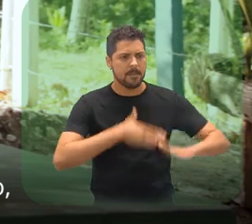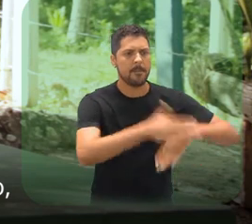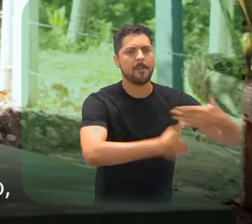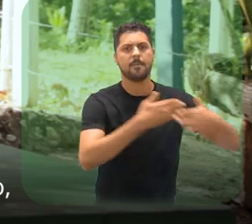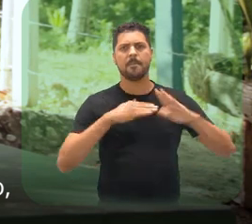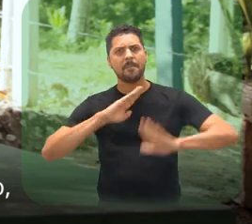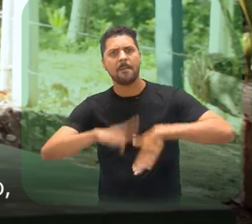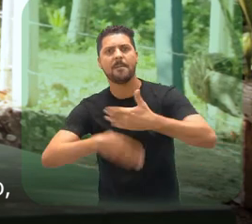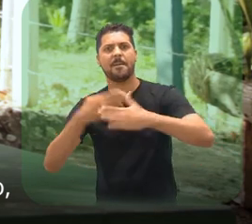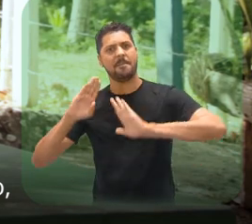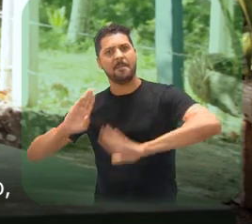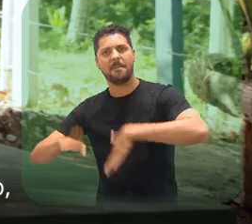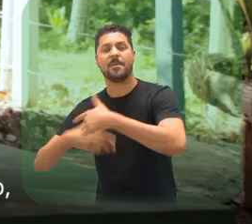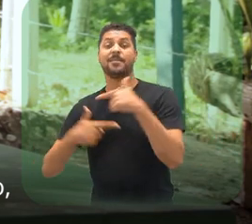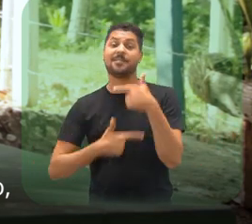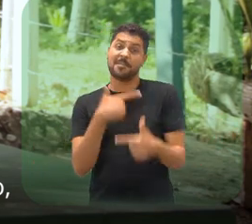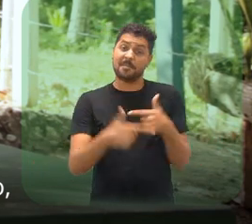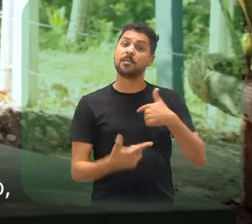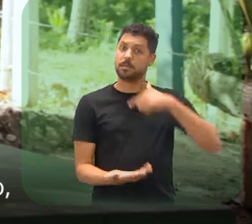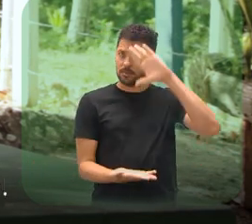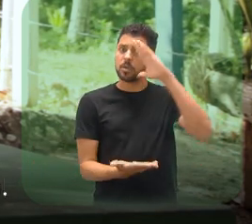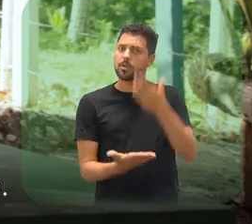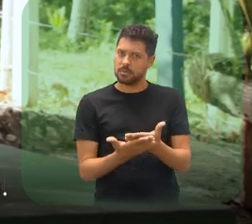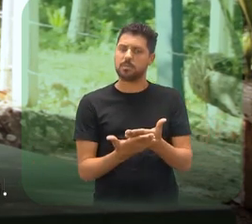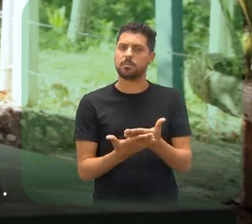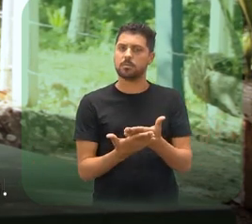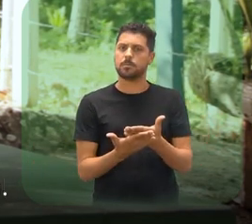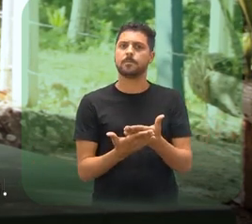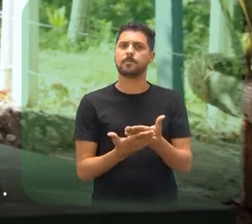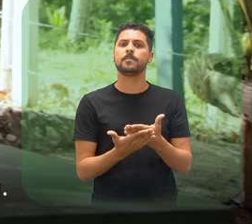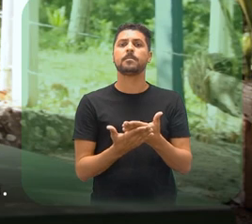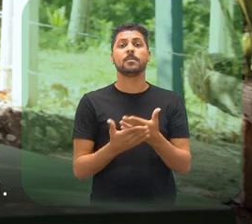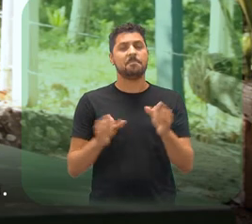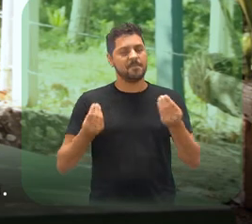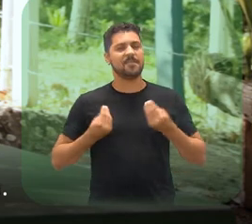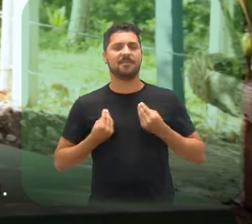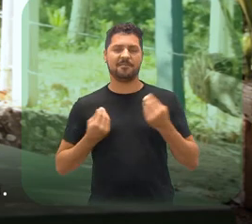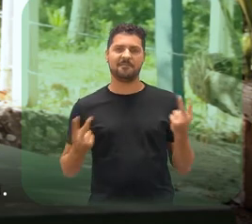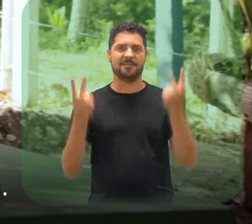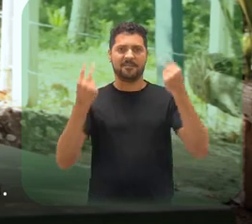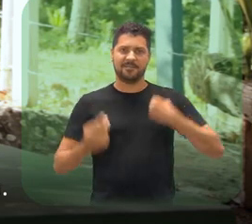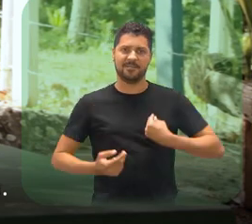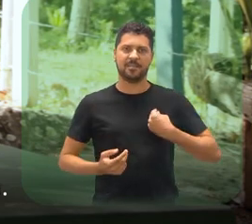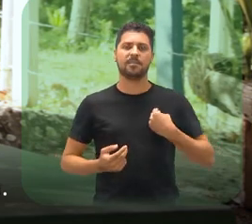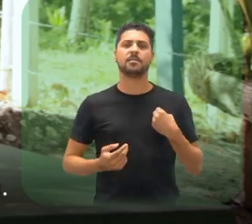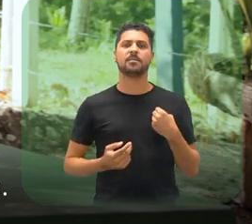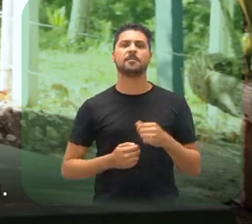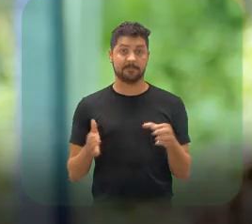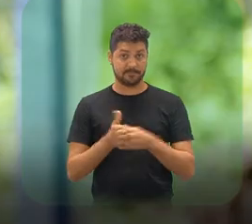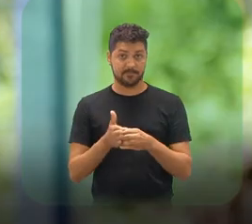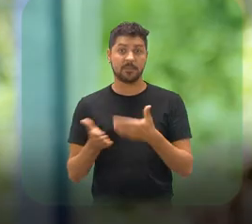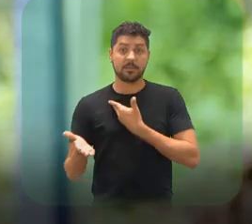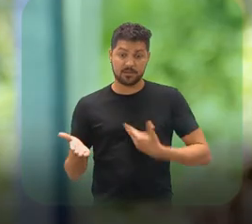desenvolver todo esse trabalho, um trabalho em que eu acredito e que dá sentido à minha